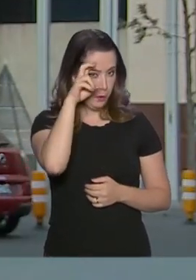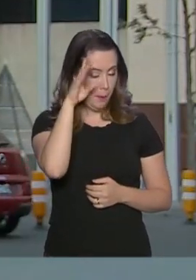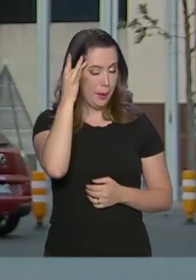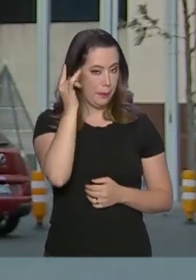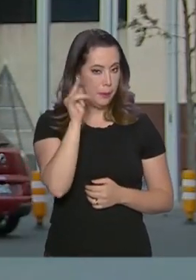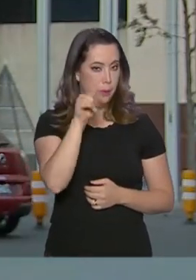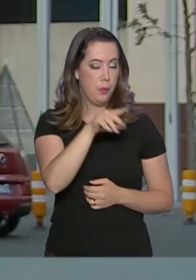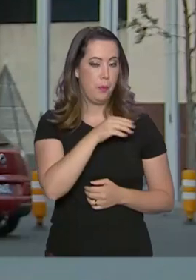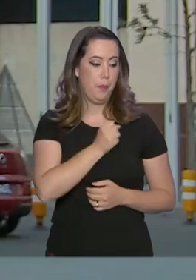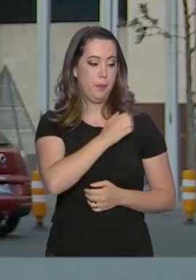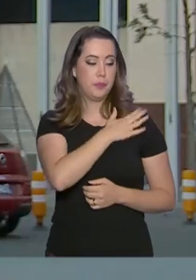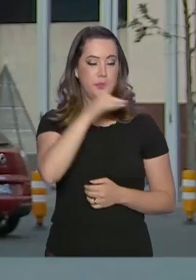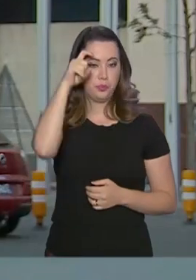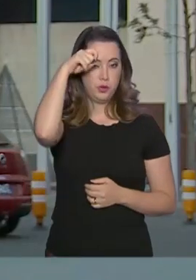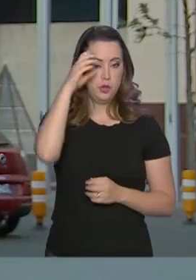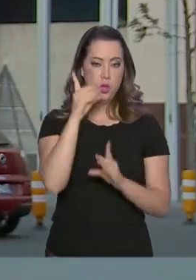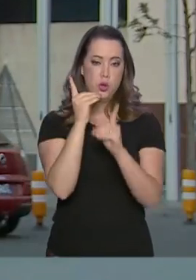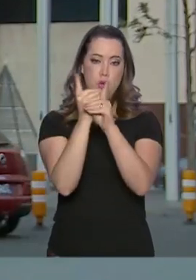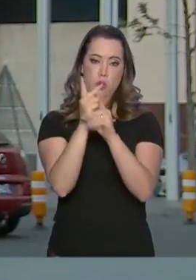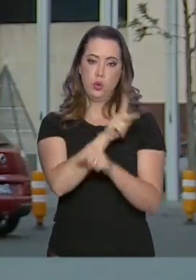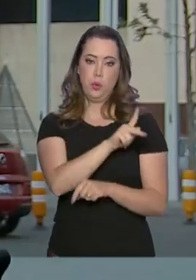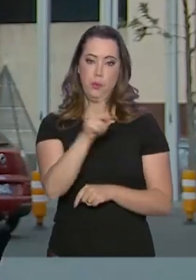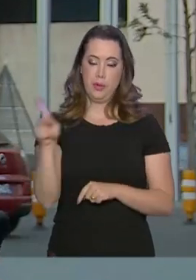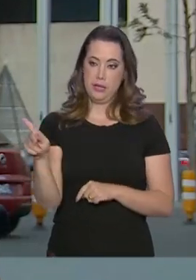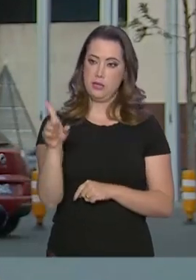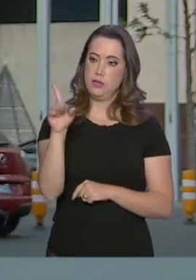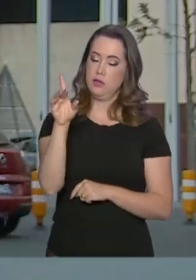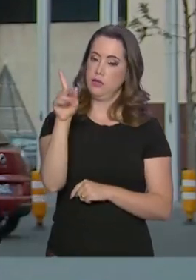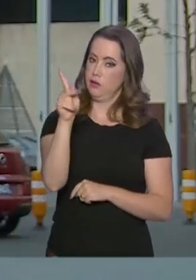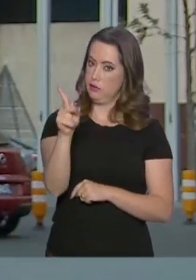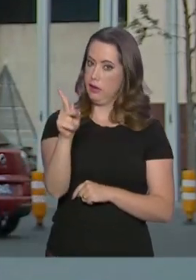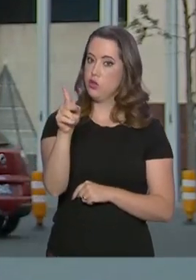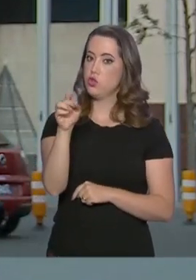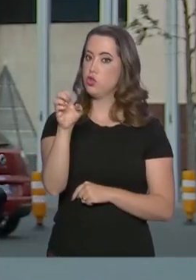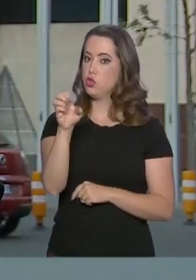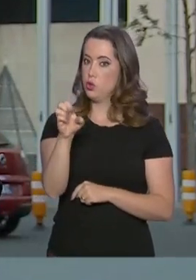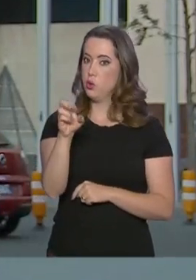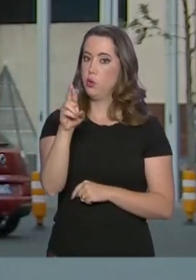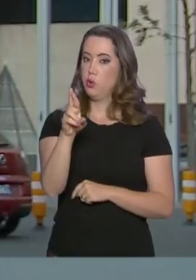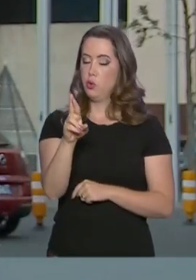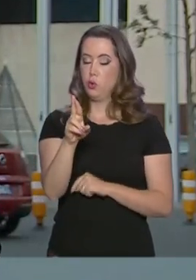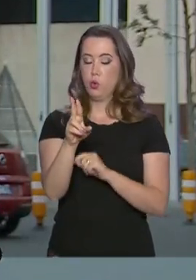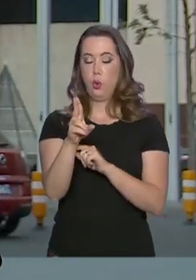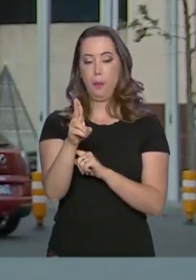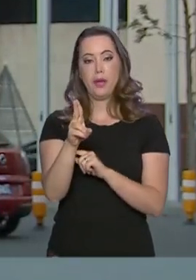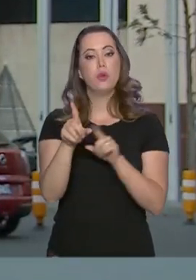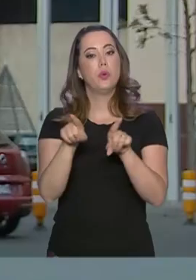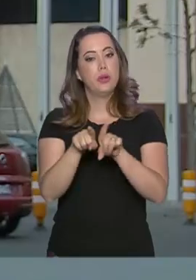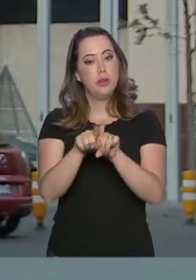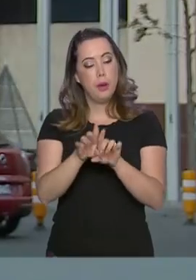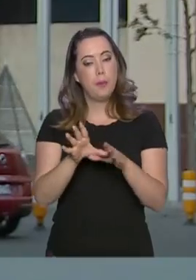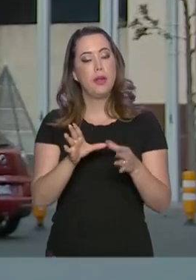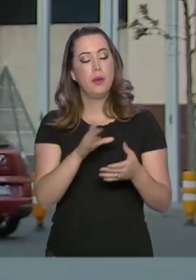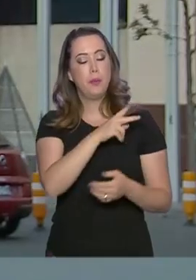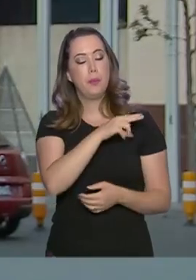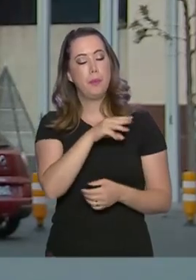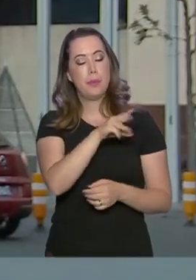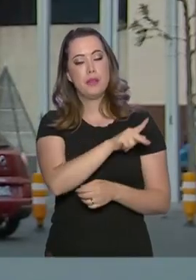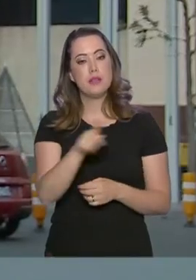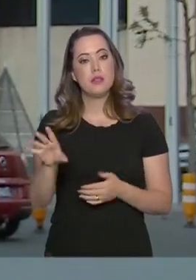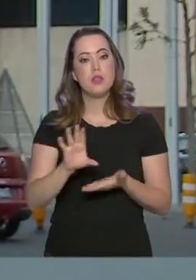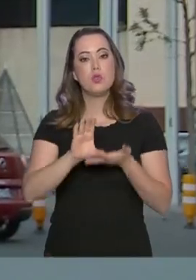Hamilton Mourão se encontra com o presidente do Peru, Martim Vizcarra, e com o presidente do Conselho de Ministros.